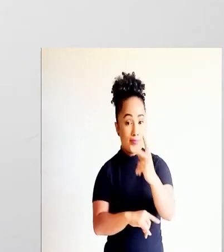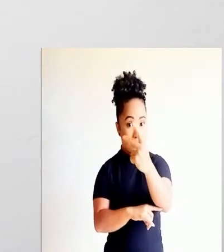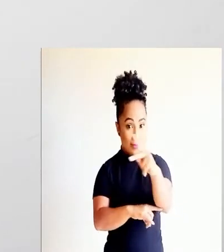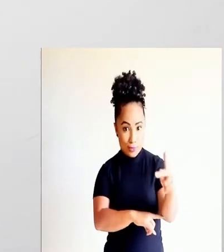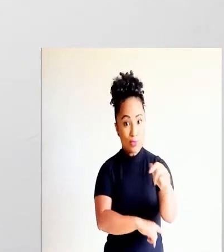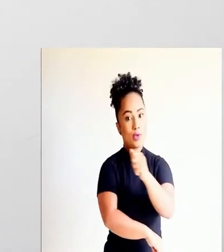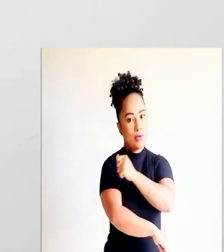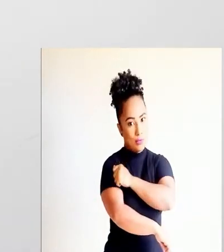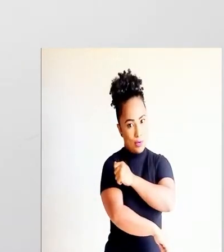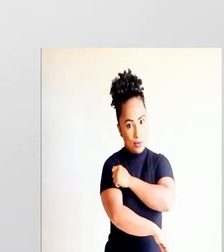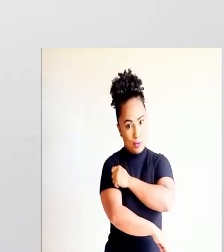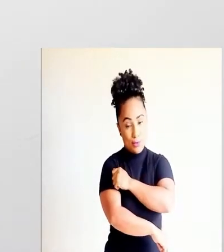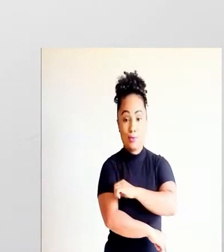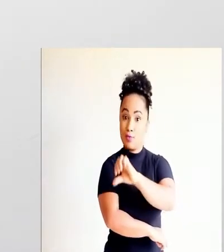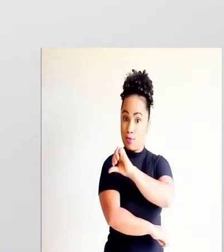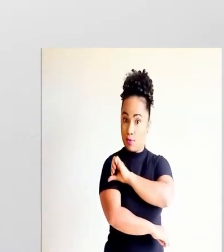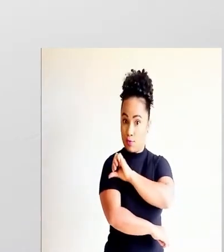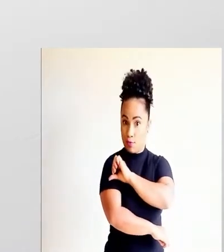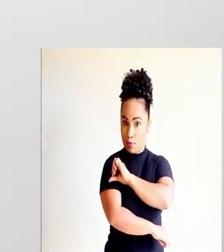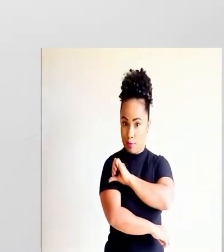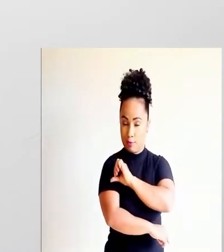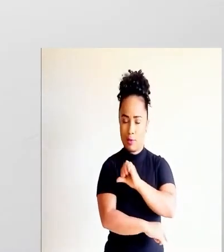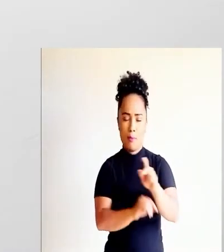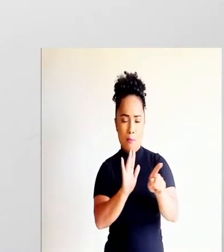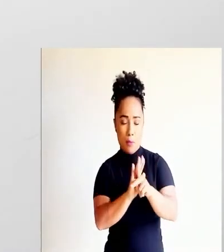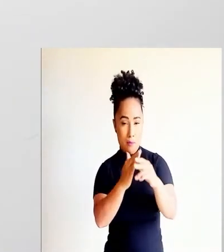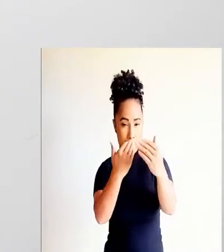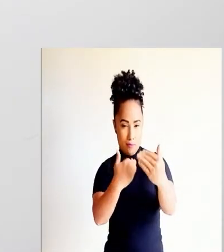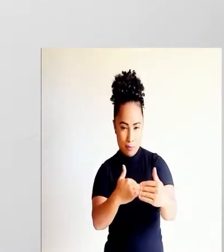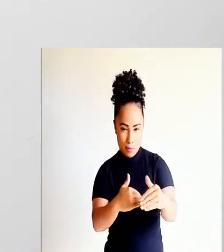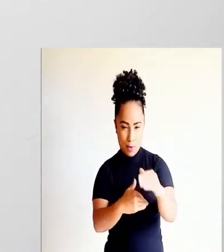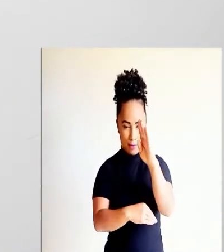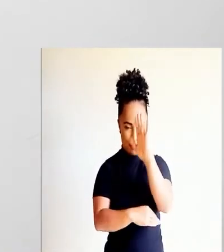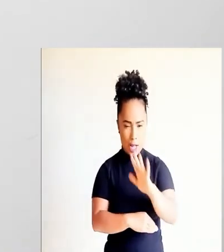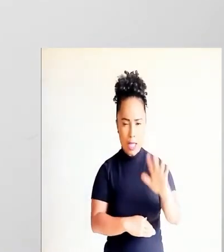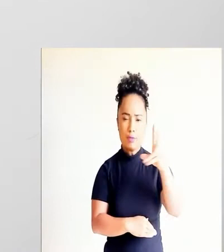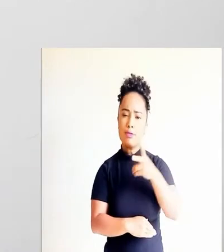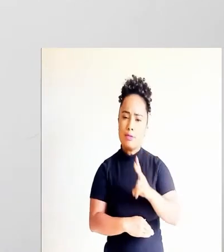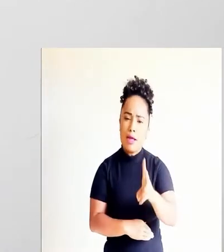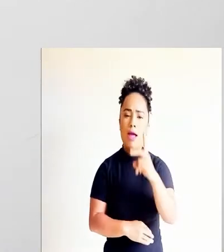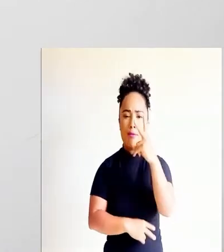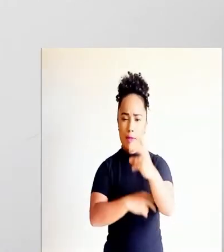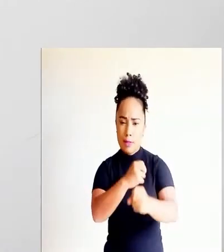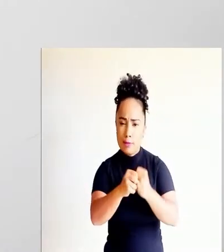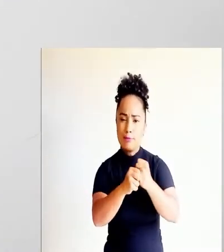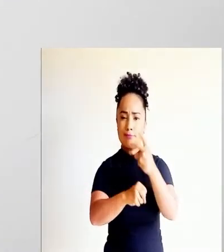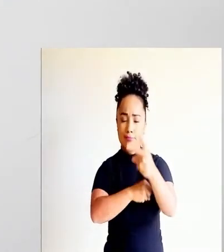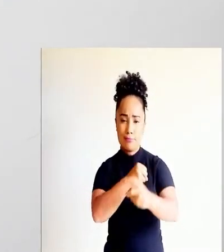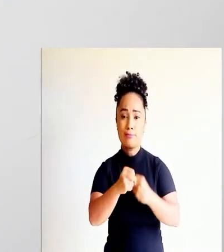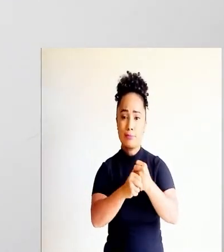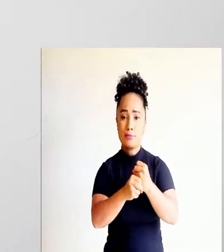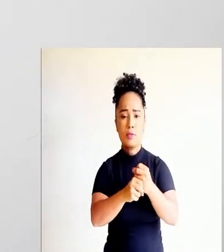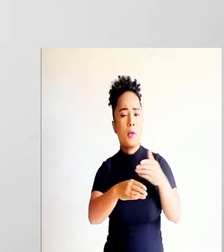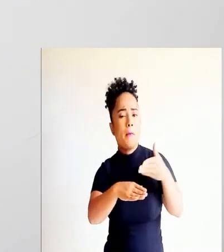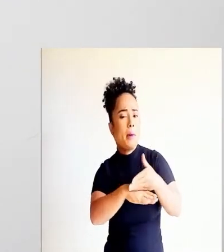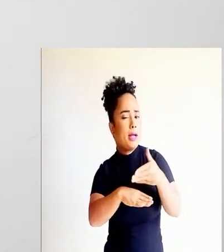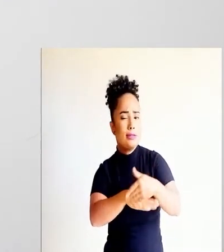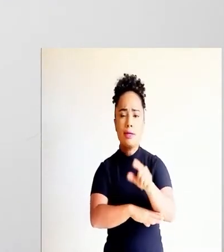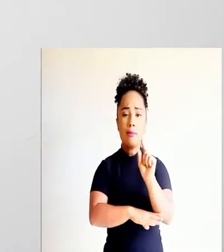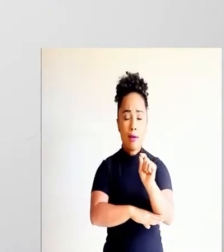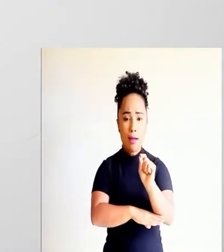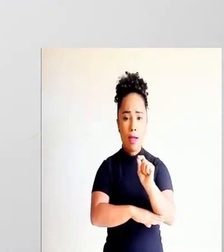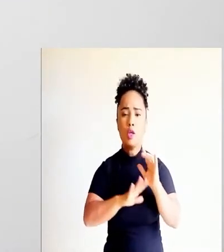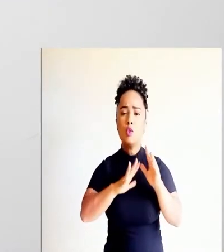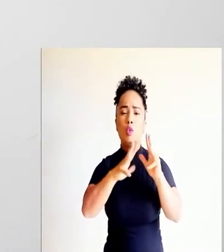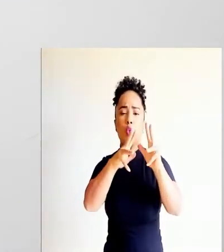irá fazer a Prova Brasil. Aquela avaliação realizada a cada dois anos e que participam todos os estudantes de escolas